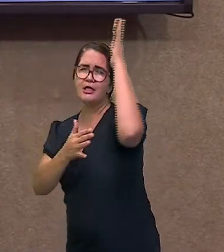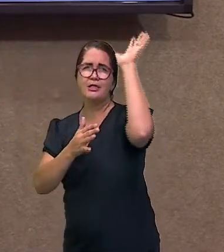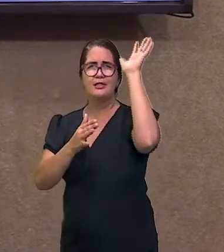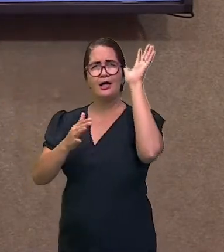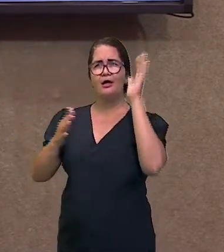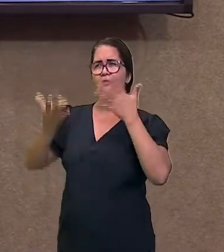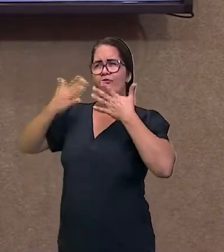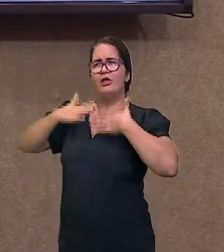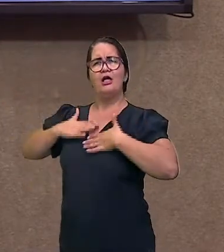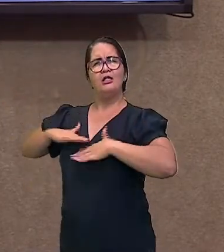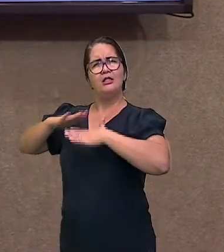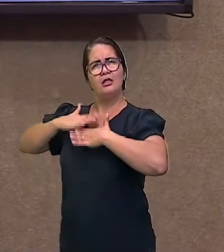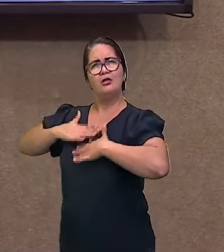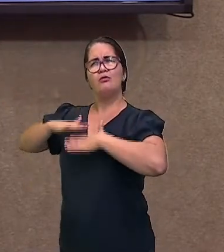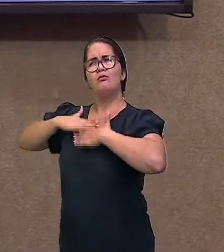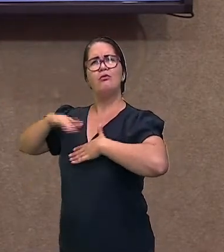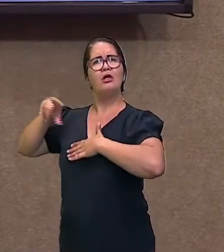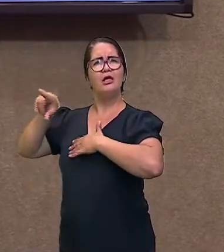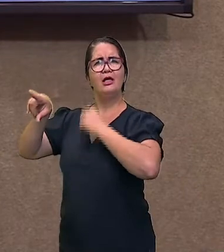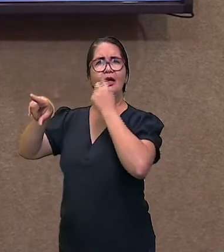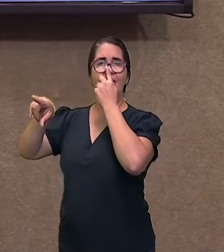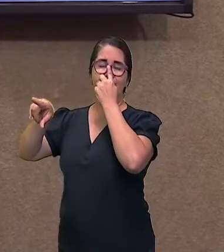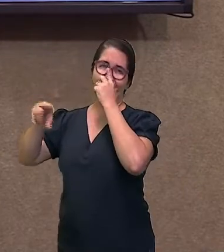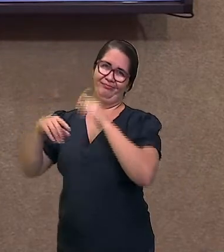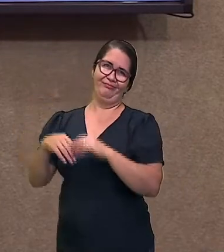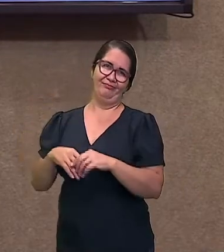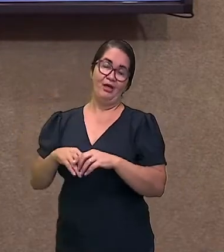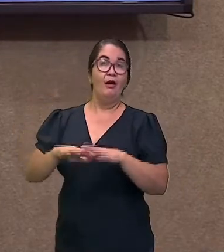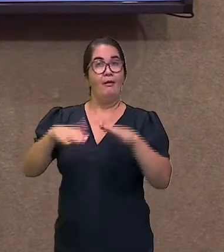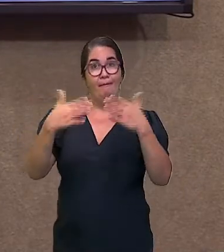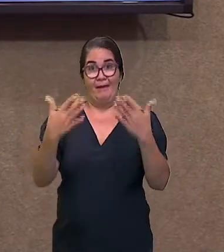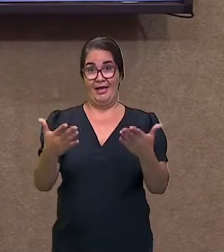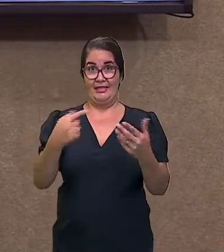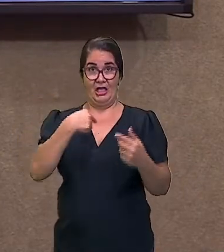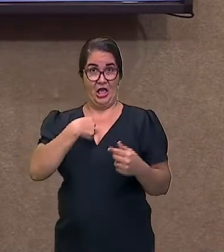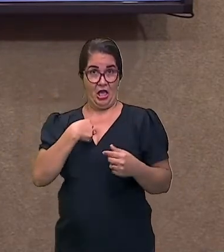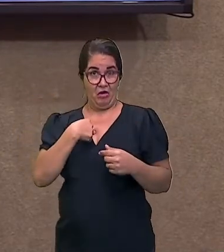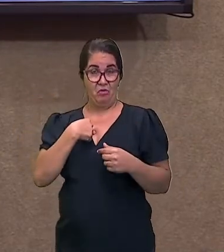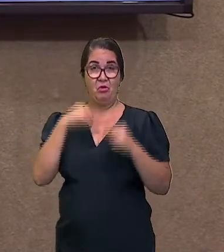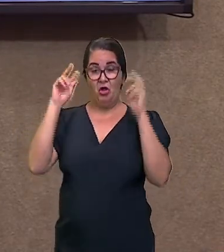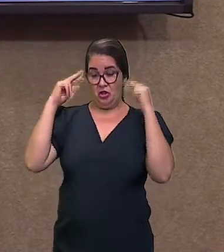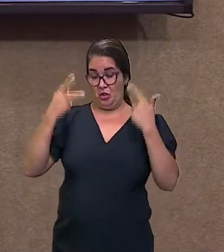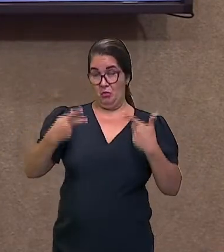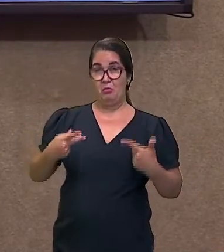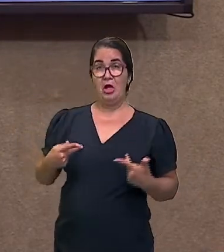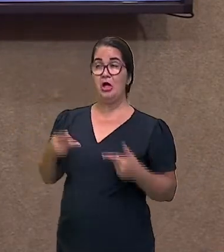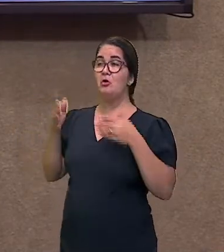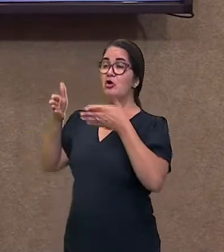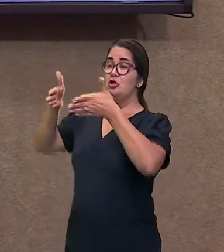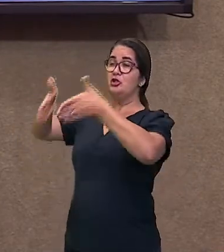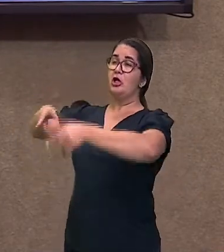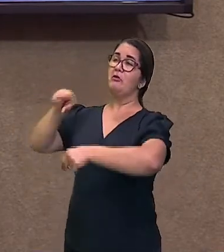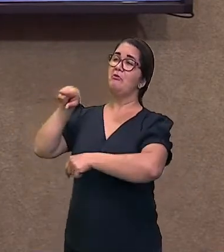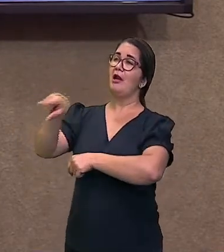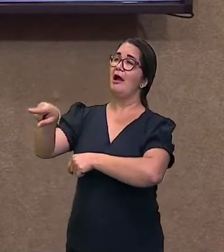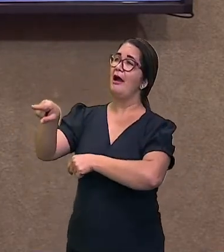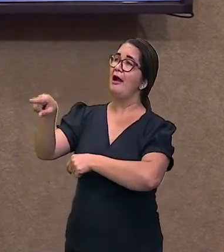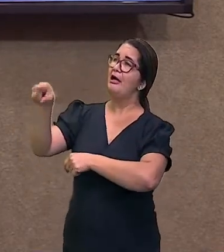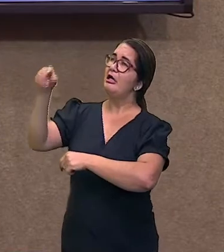aí eu ainda vou lá e piora essa condição desse espaço. Eu vou lá e retiro uma árvore ou